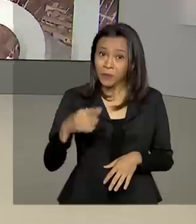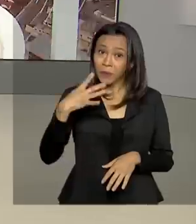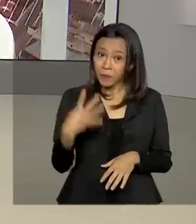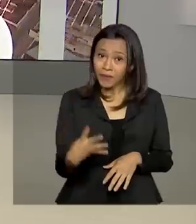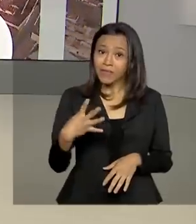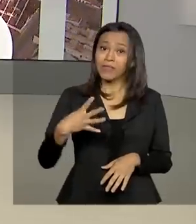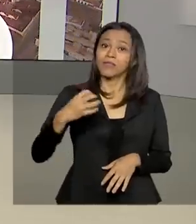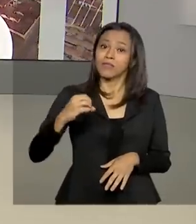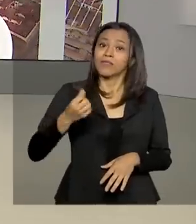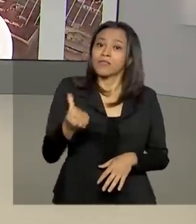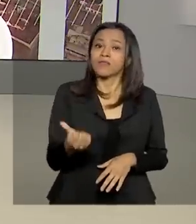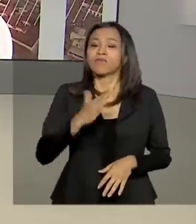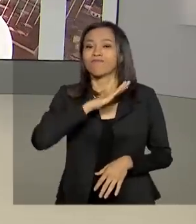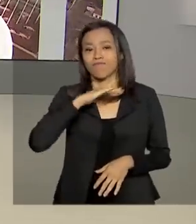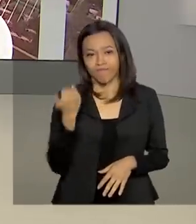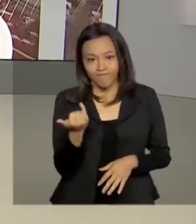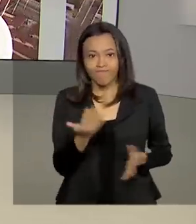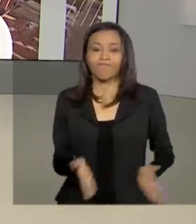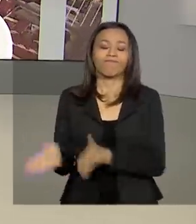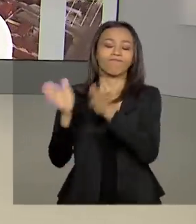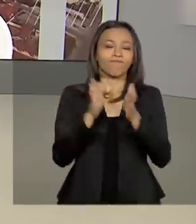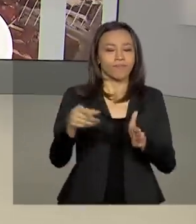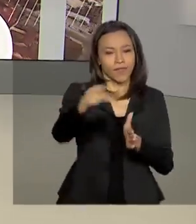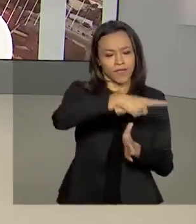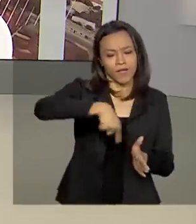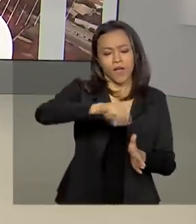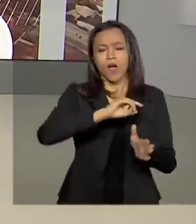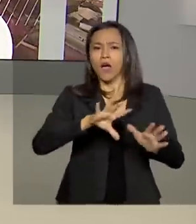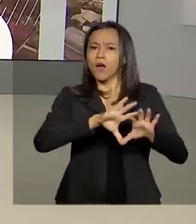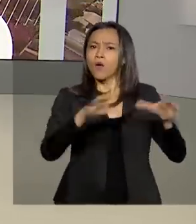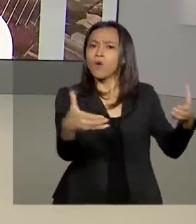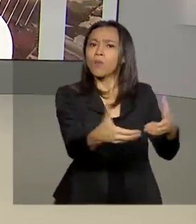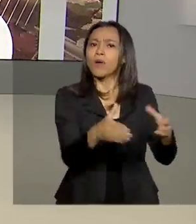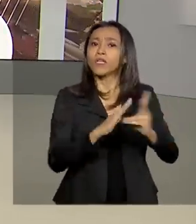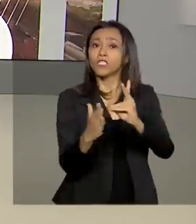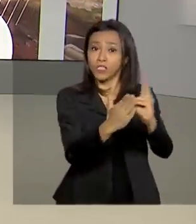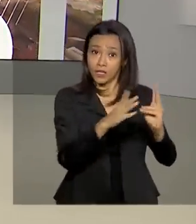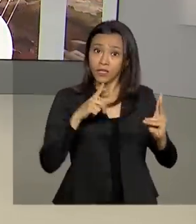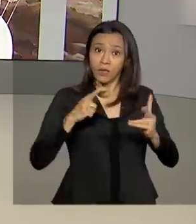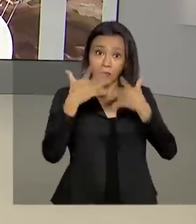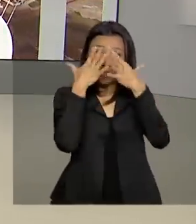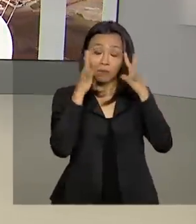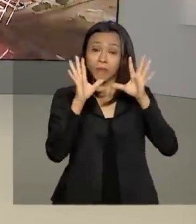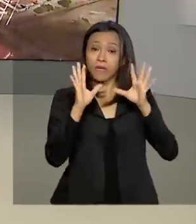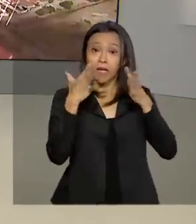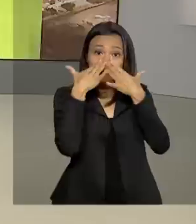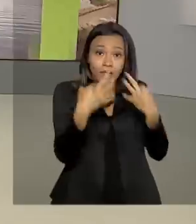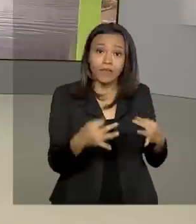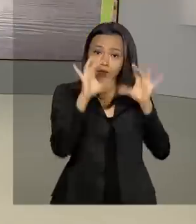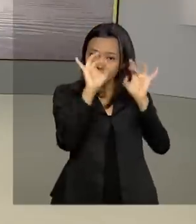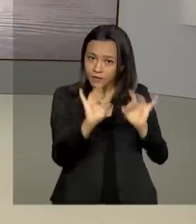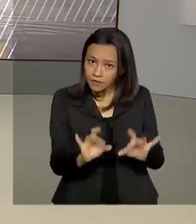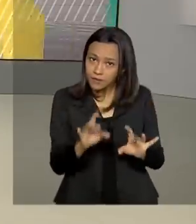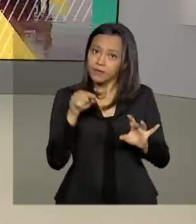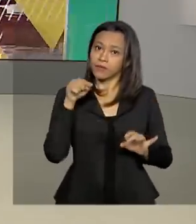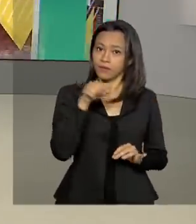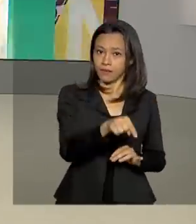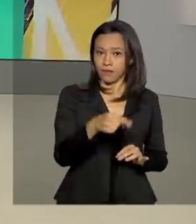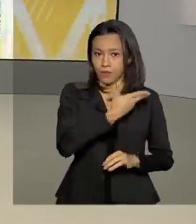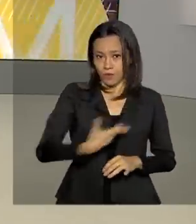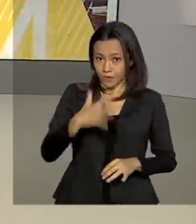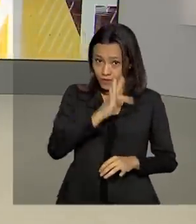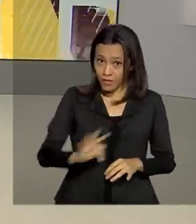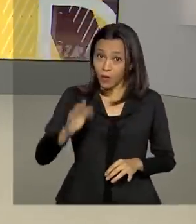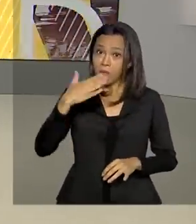E a população indígena tem recebido aí atenção especial do governo federal durante essa pandemia. Já foram destinados mais de